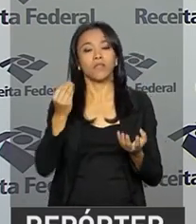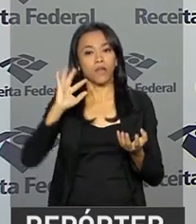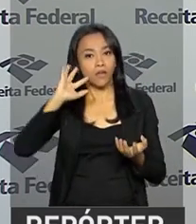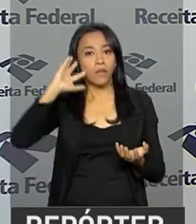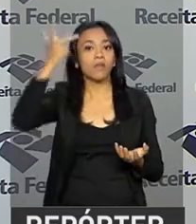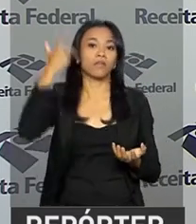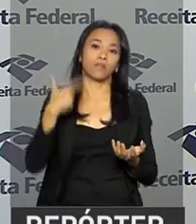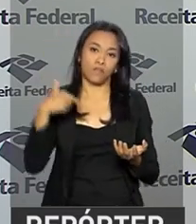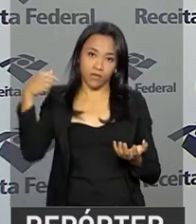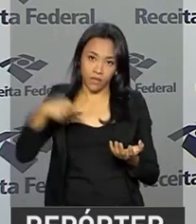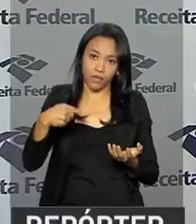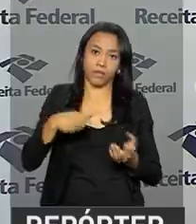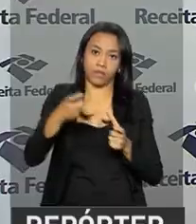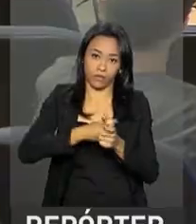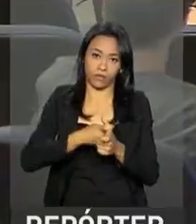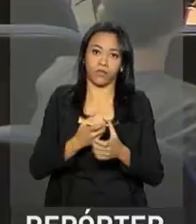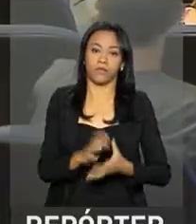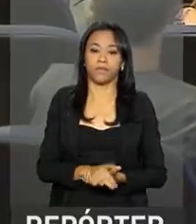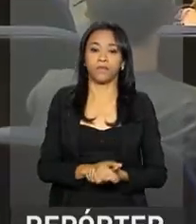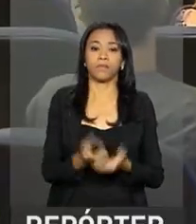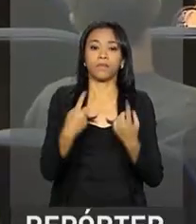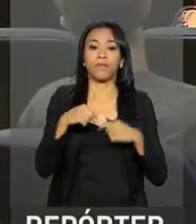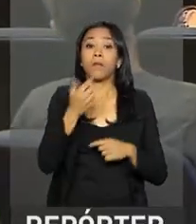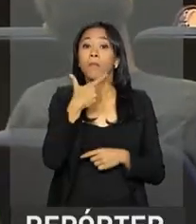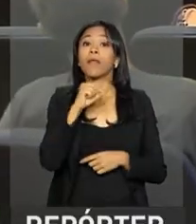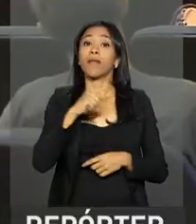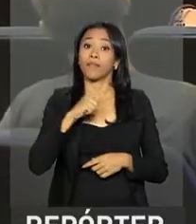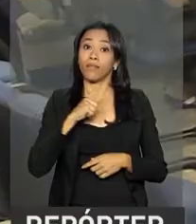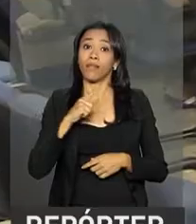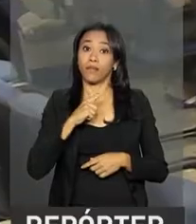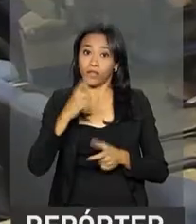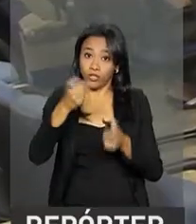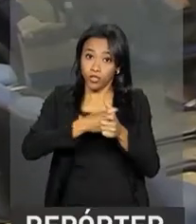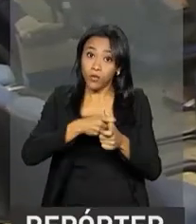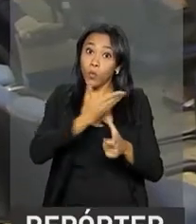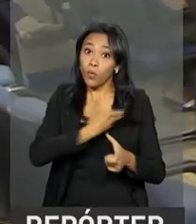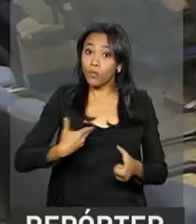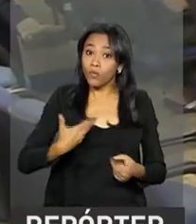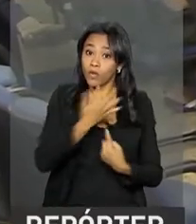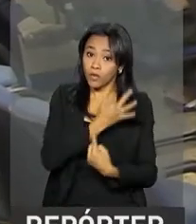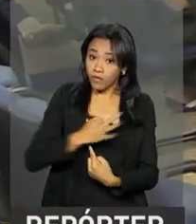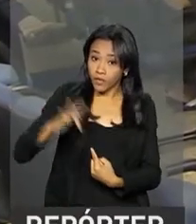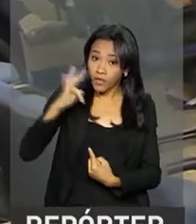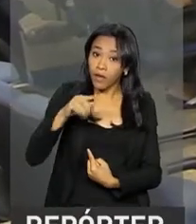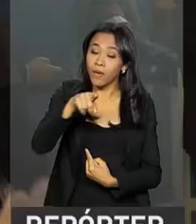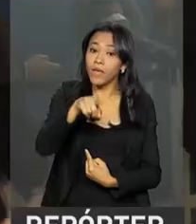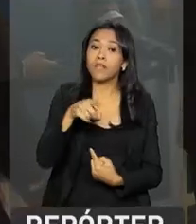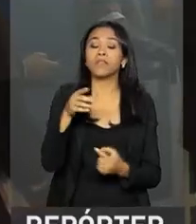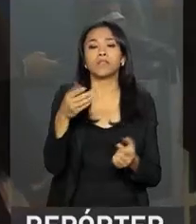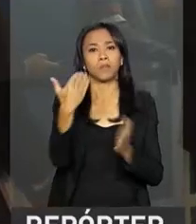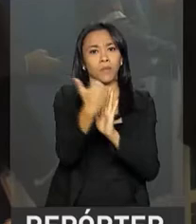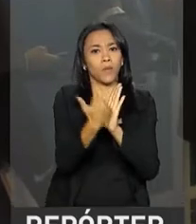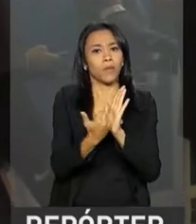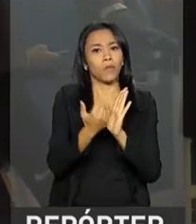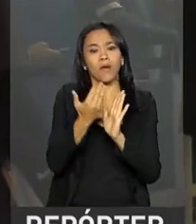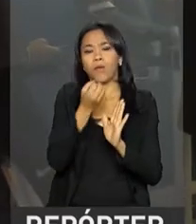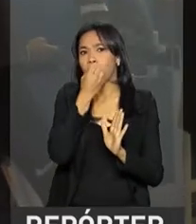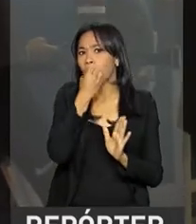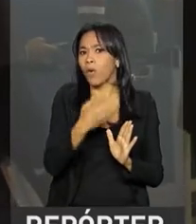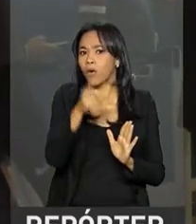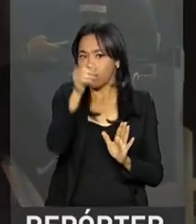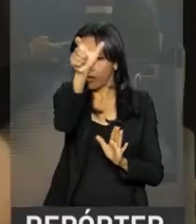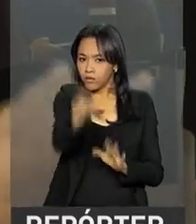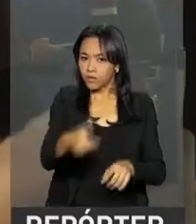ao parcelamento dessas dívidas. Para quem tem dívida com a União, o PERT vem num bom momento, como é o caso do Aroldo,